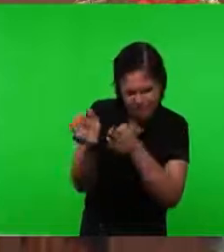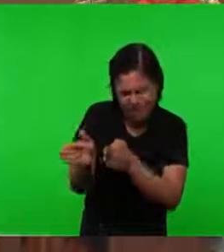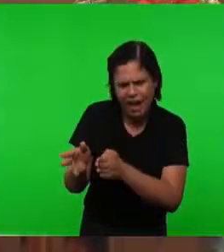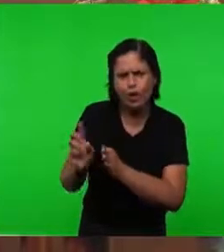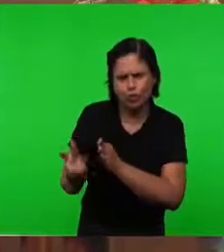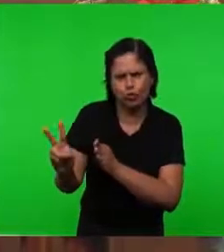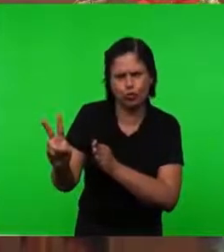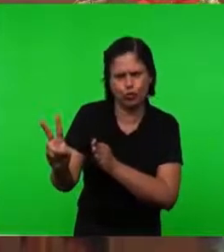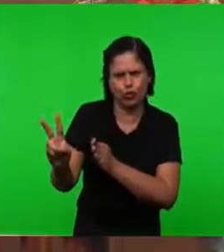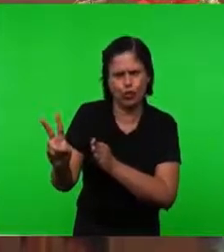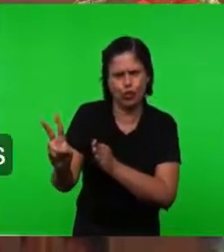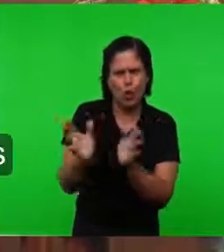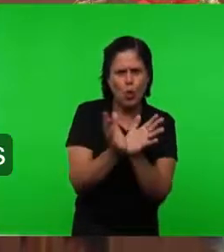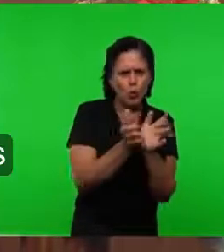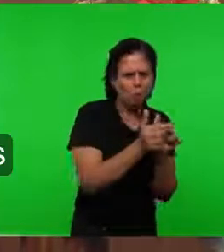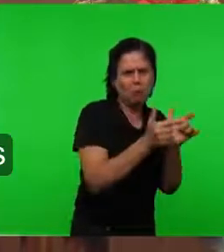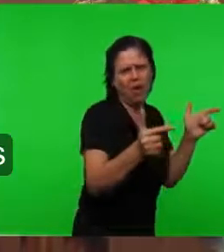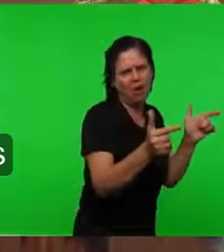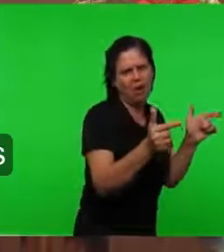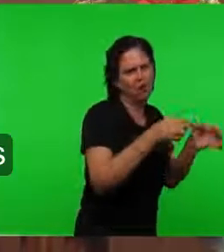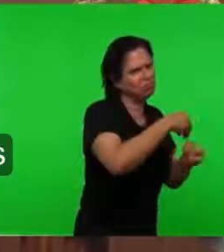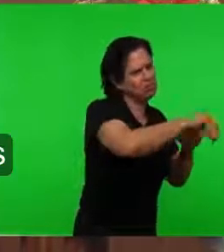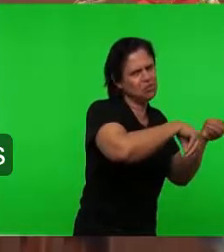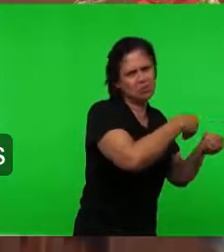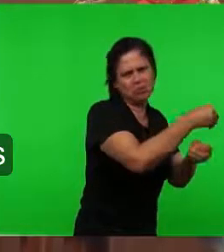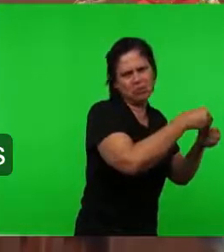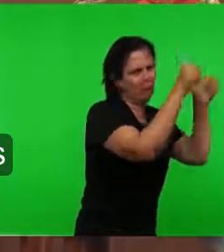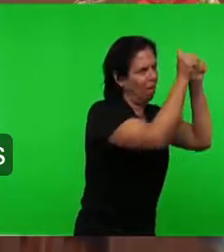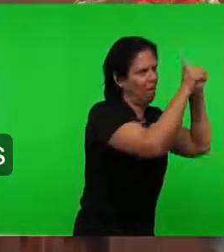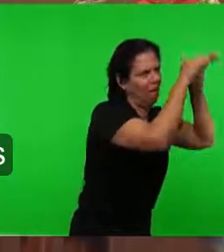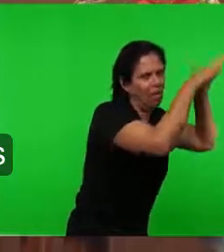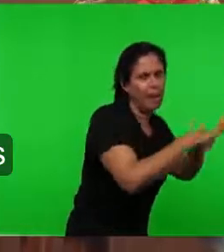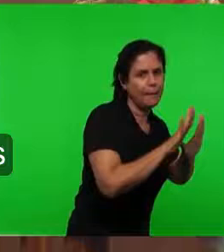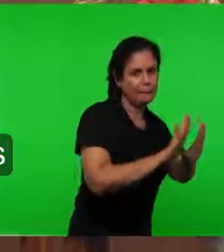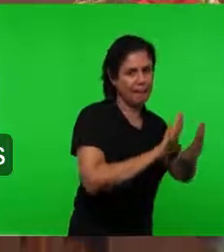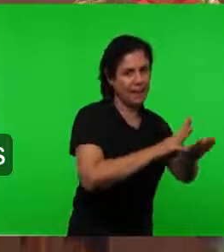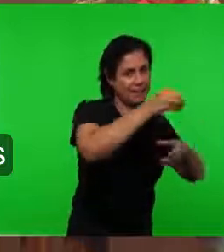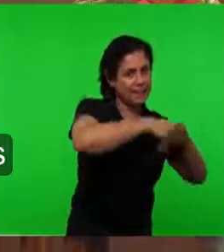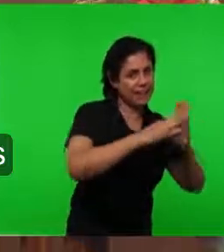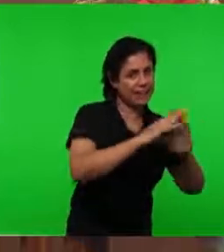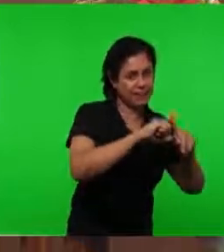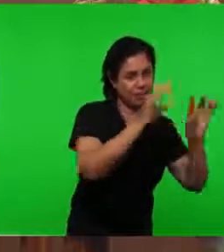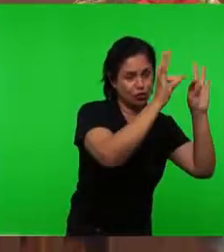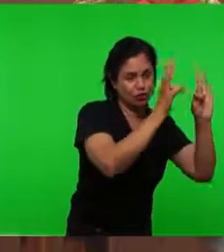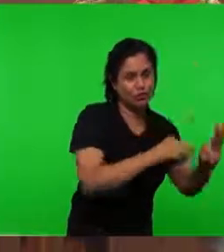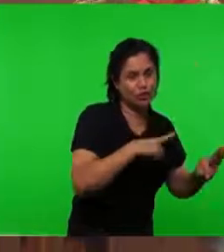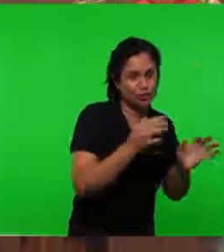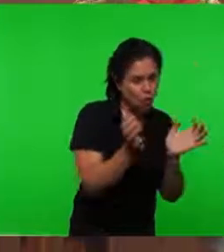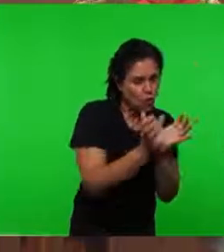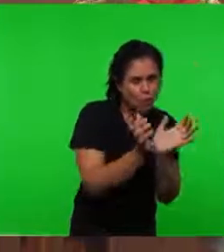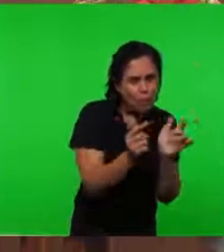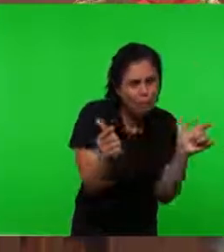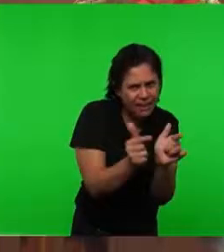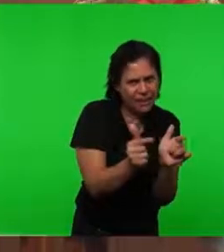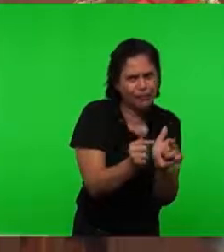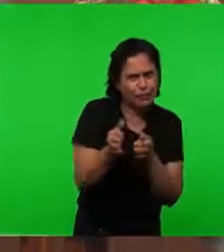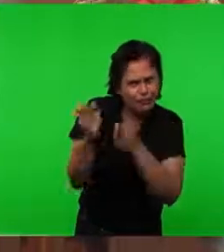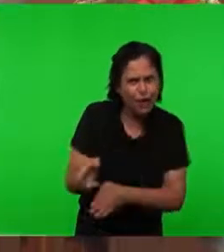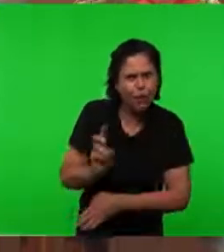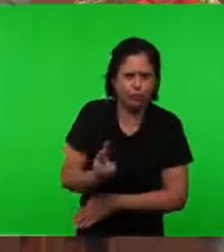fidelidade Foi exatamente Exacerbada aqui Quando o Senhor Fala A respeito